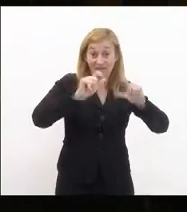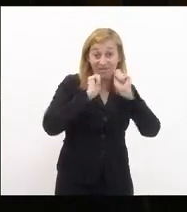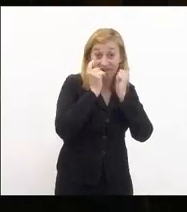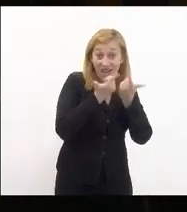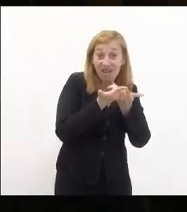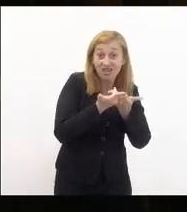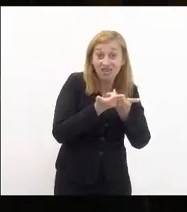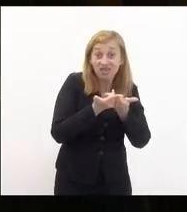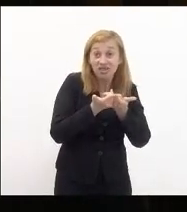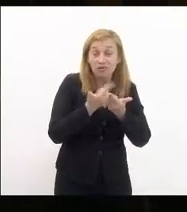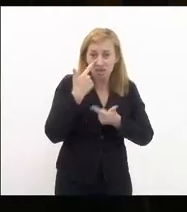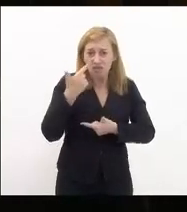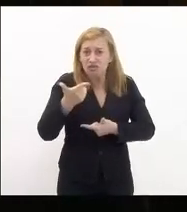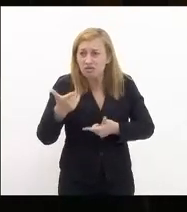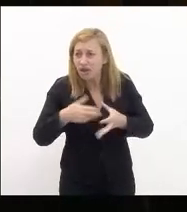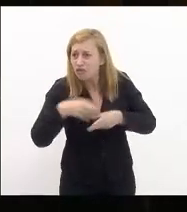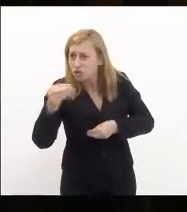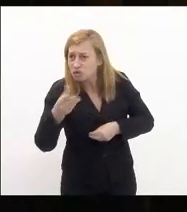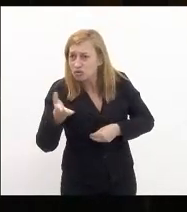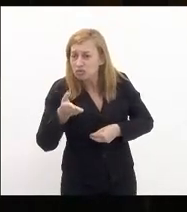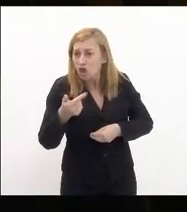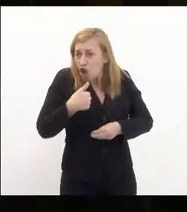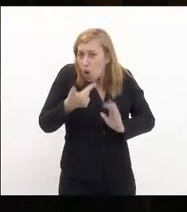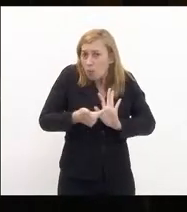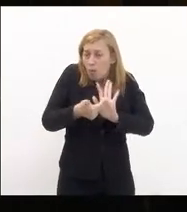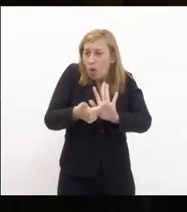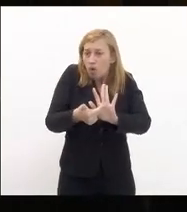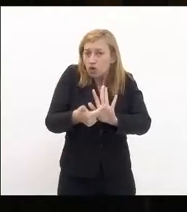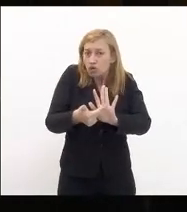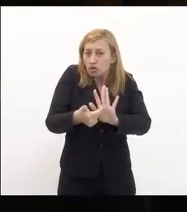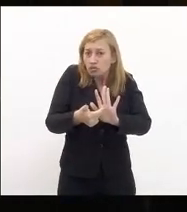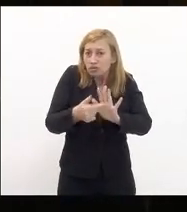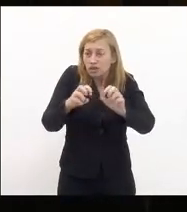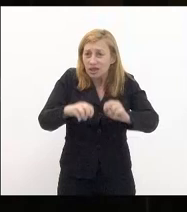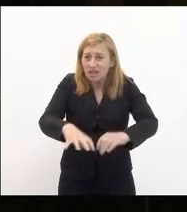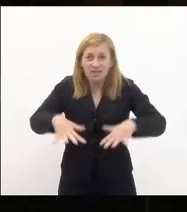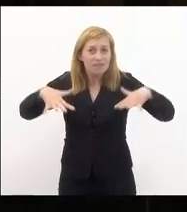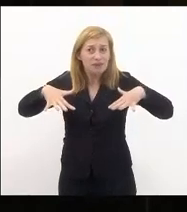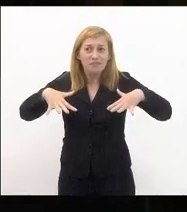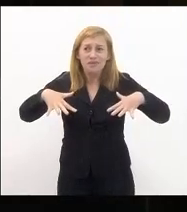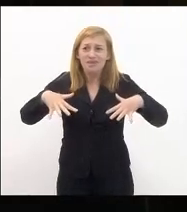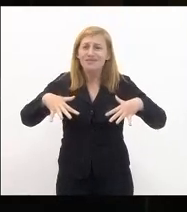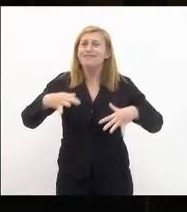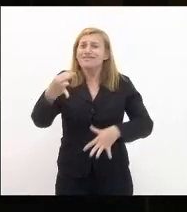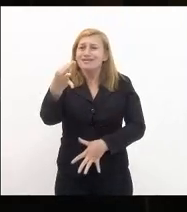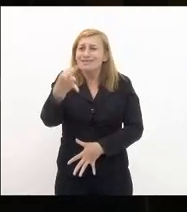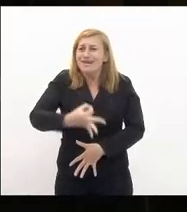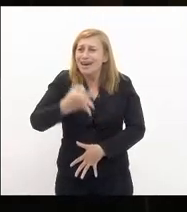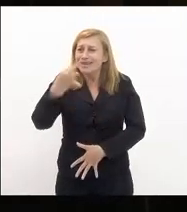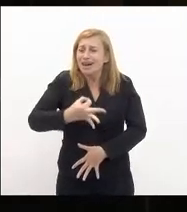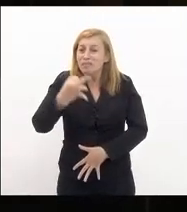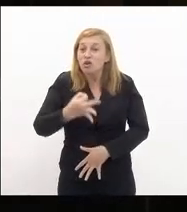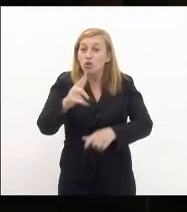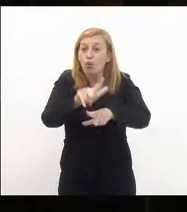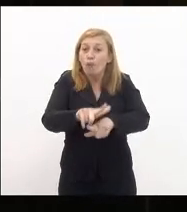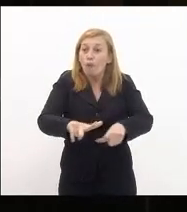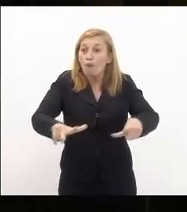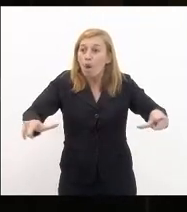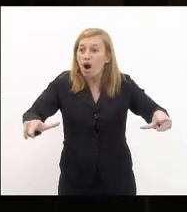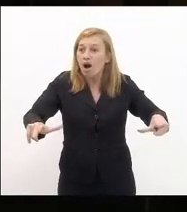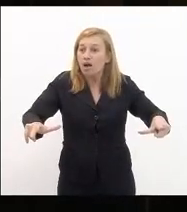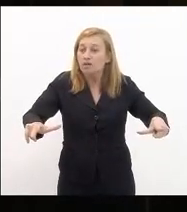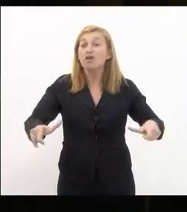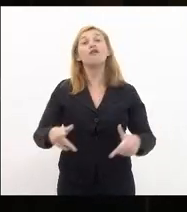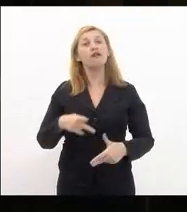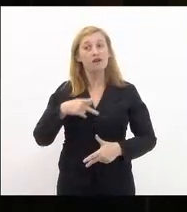Alerj eu mostro esse plenário absolutamente vazio e